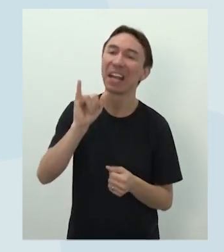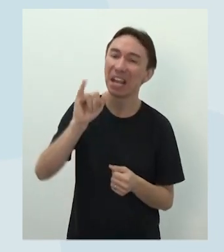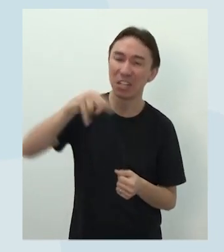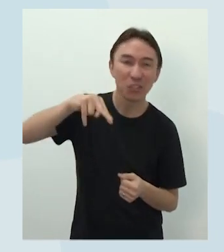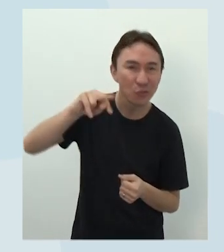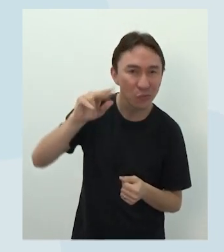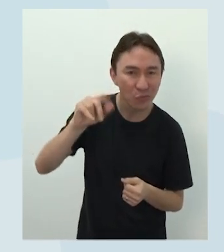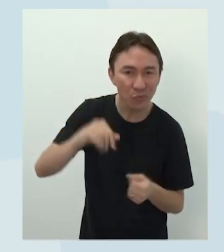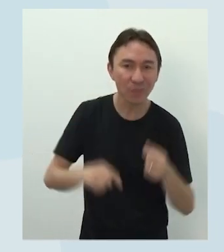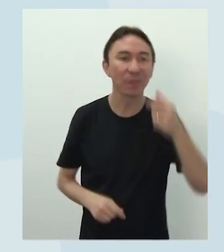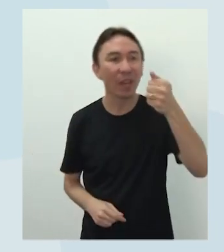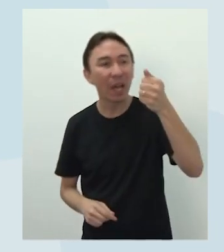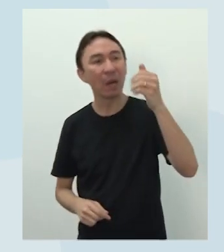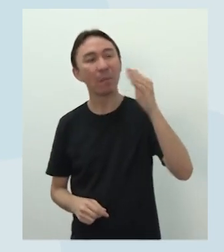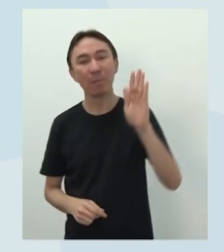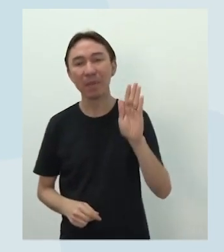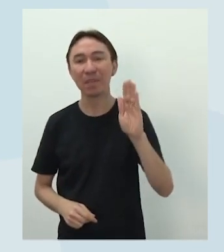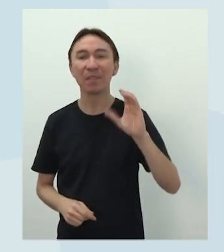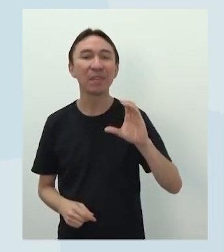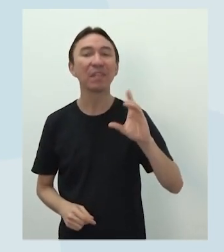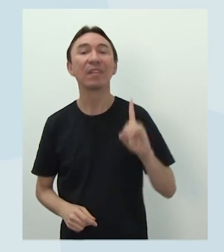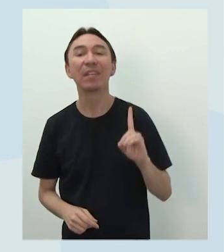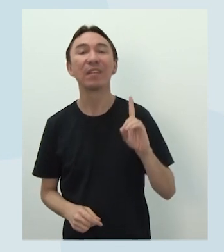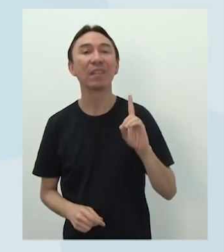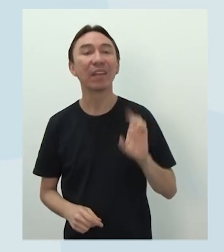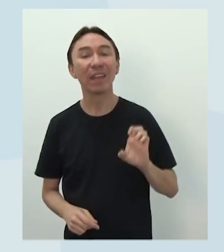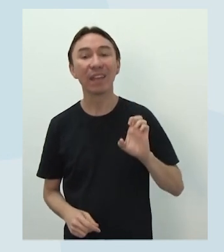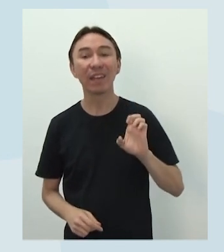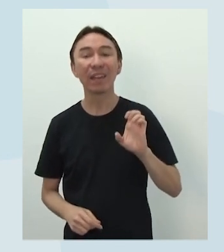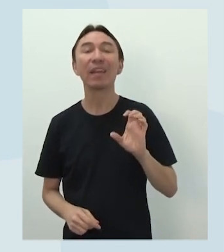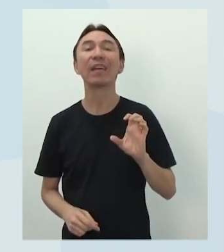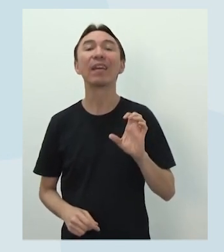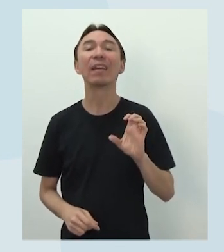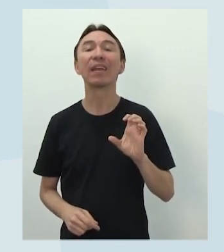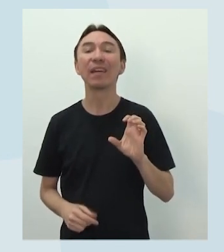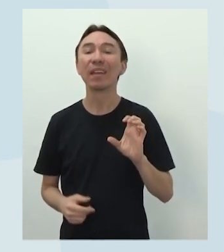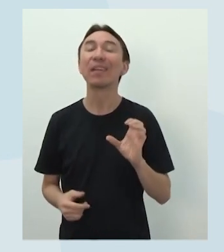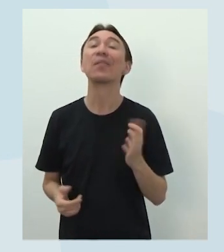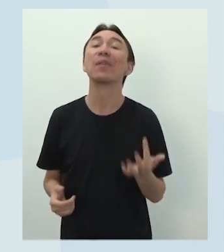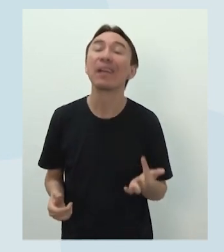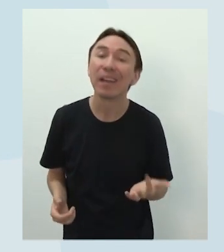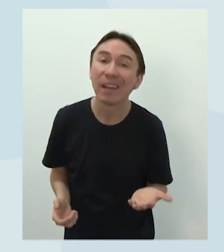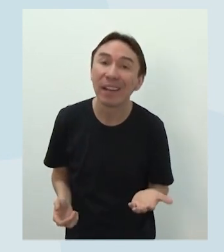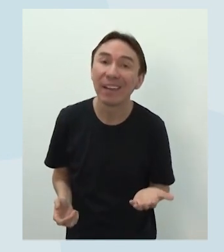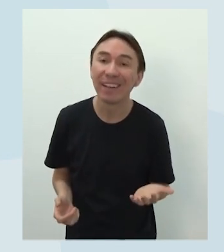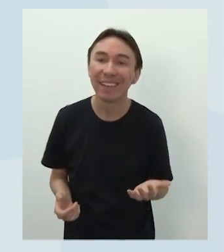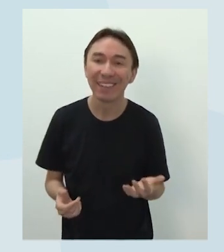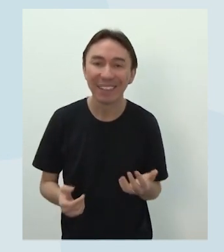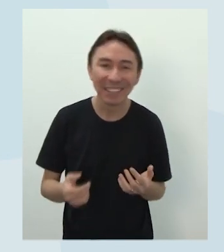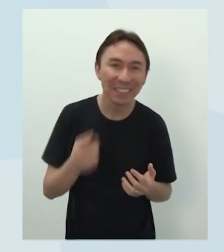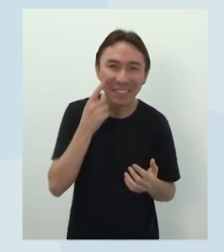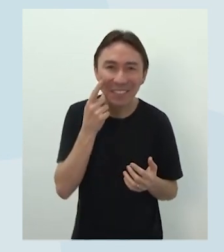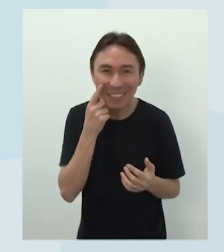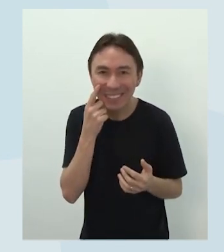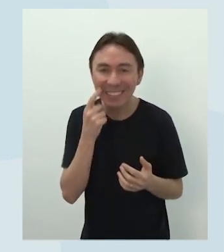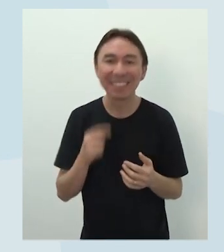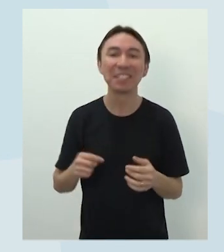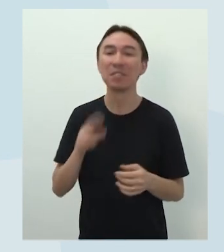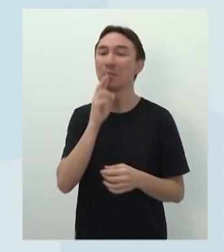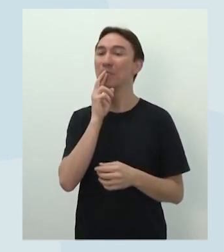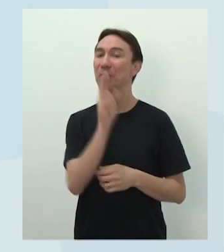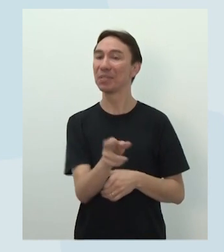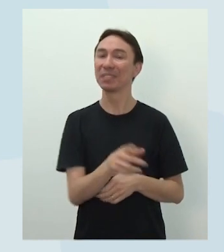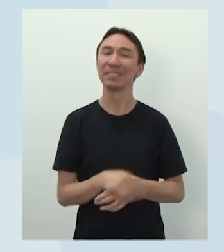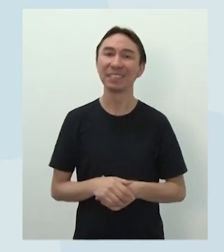Injuntivo, descritivo, expositivo, narrativo ou argumentativo? Professora Mônica, é a letra B? Vamos colocar na tela em 1, 2, 3 e...